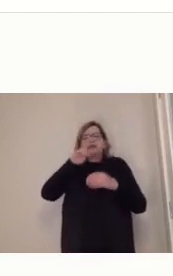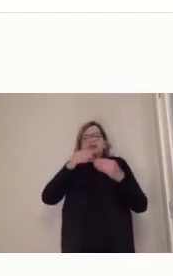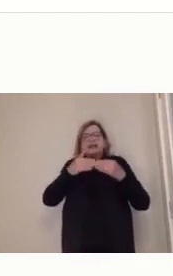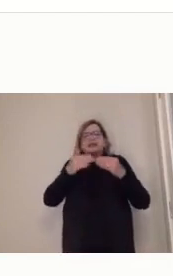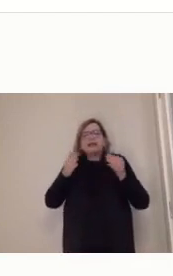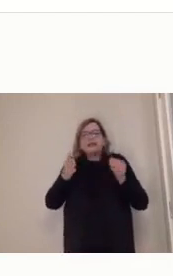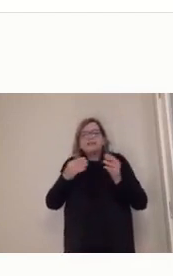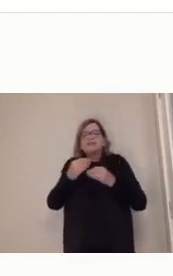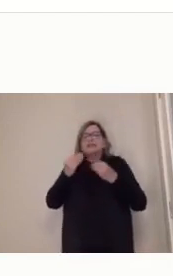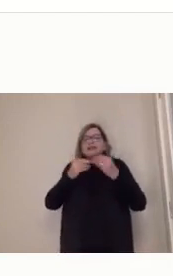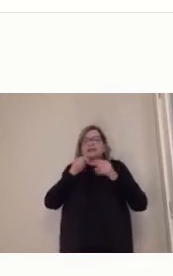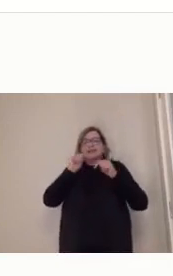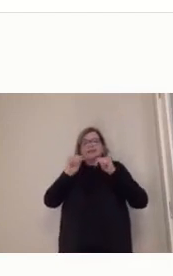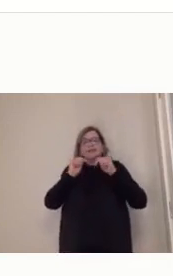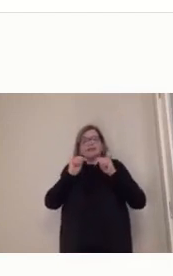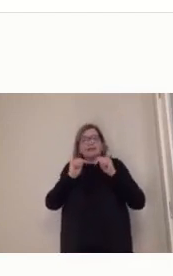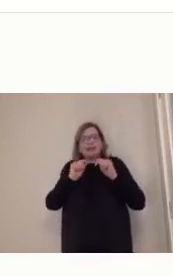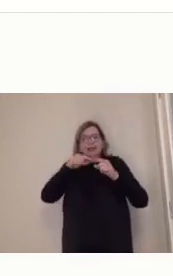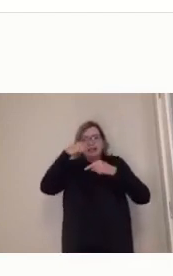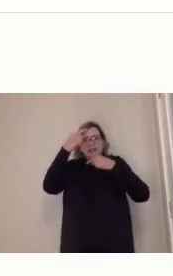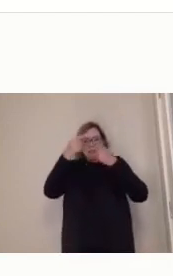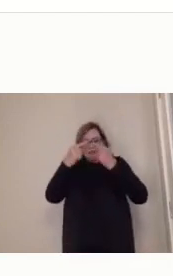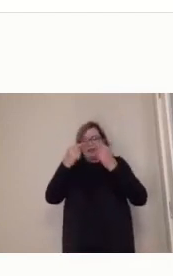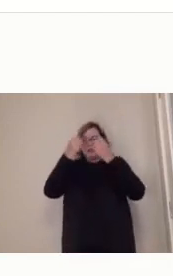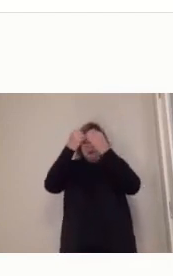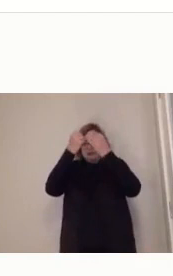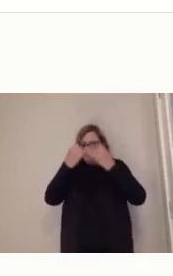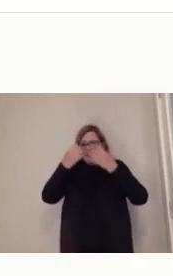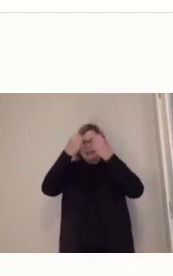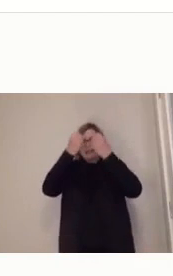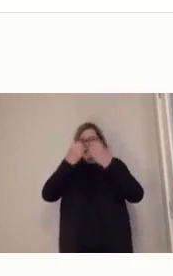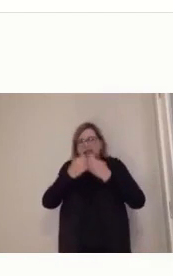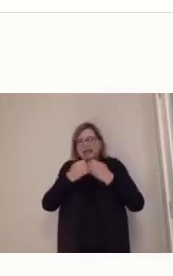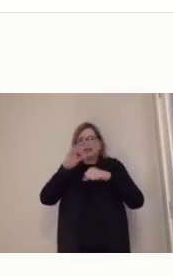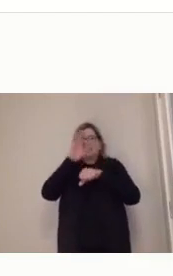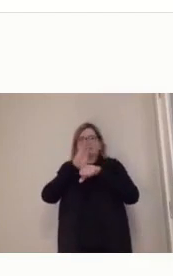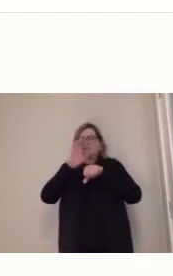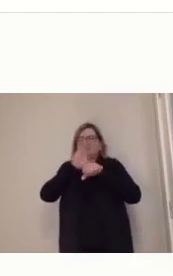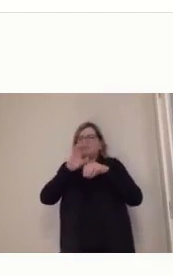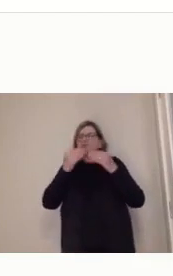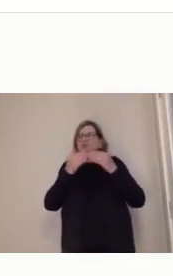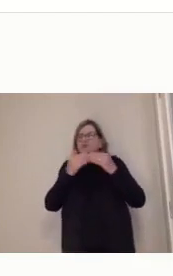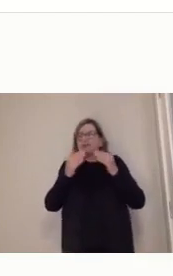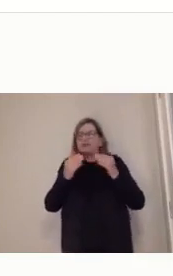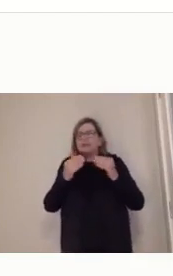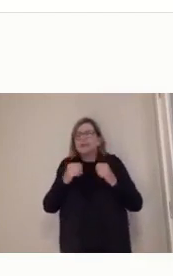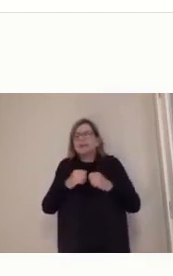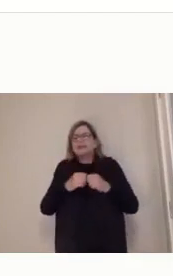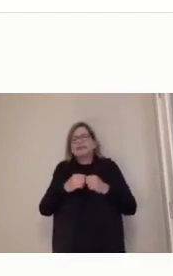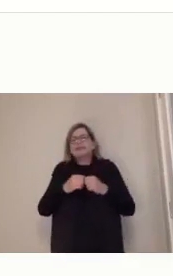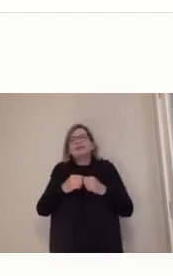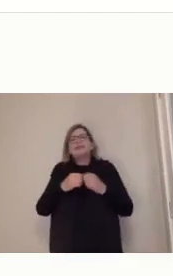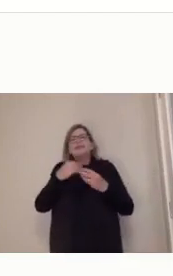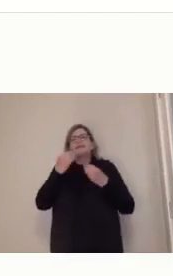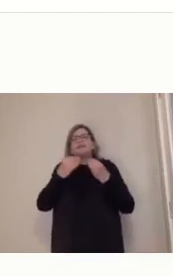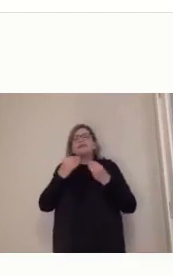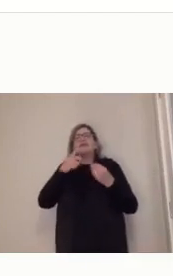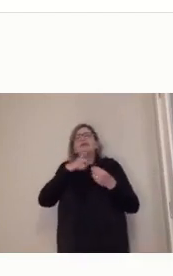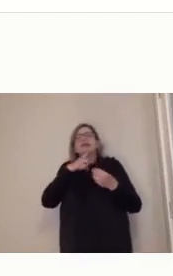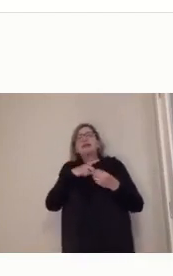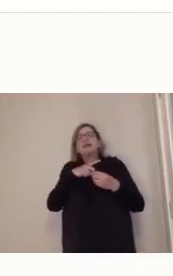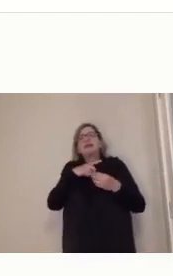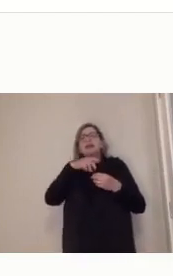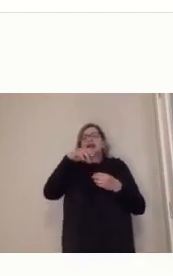que é, você consegue fazer um curso lá, um curso aberto, né? Dentro dessa Stanford e várias outras universidades, da Universidade de